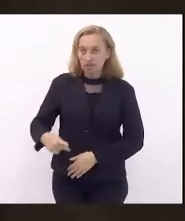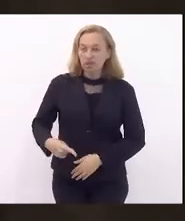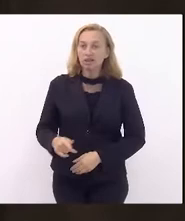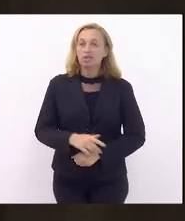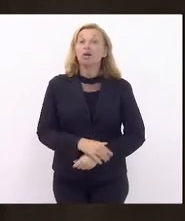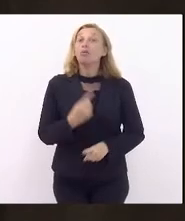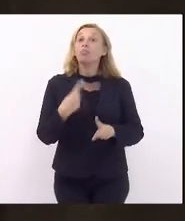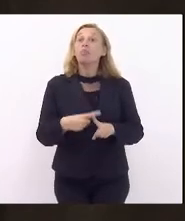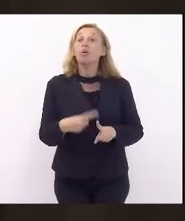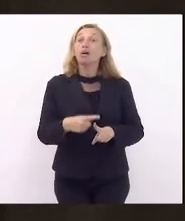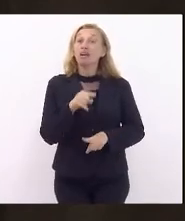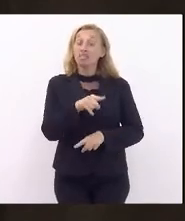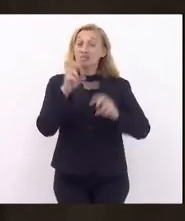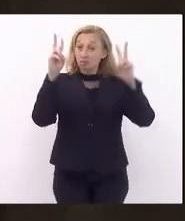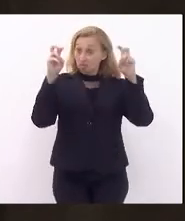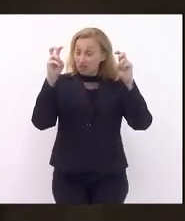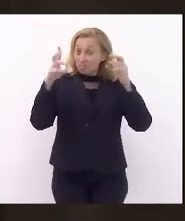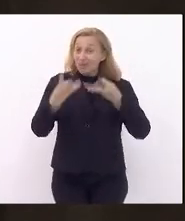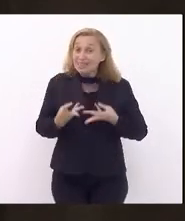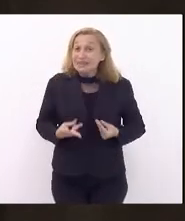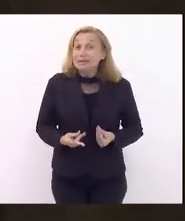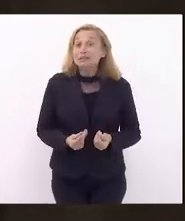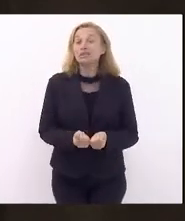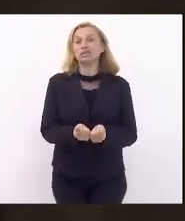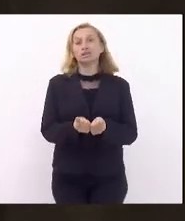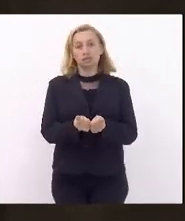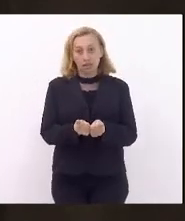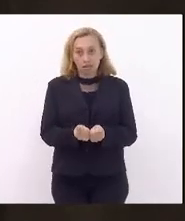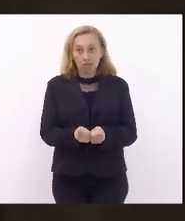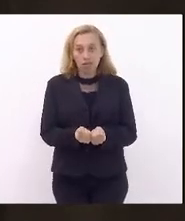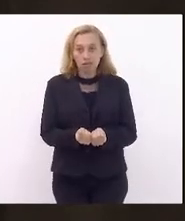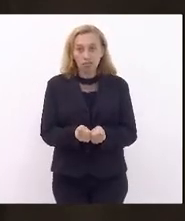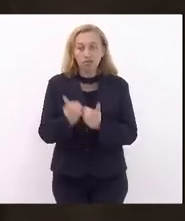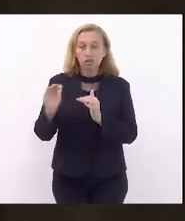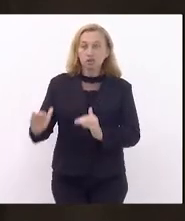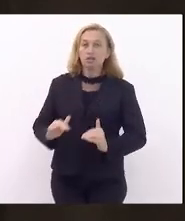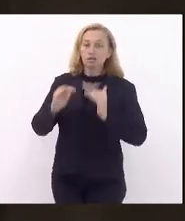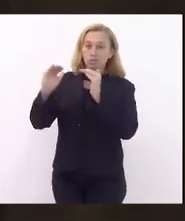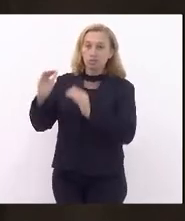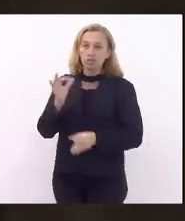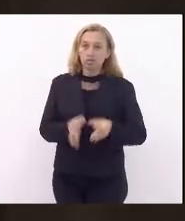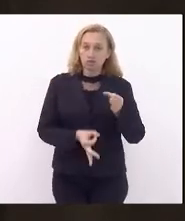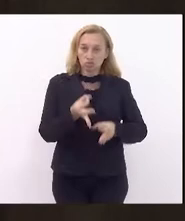porque esse é um tema sensível. O Supremo Tribunal Federal